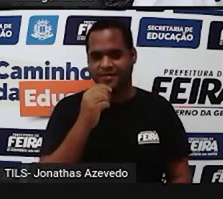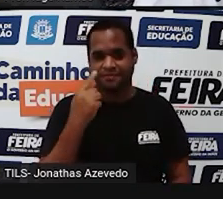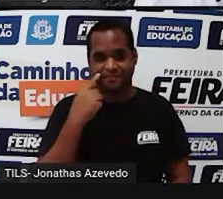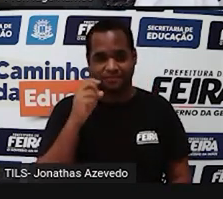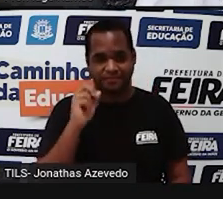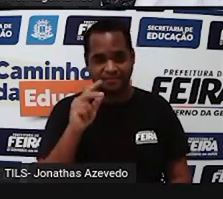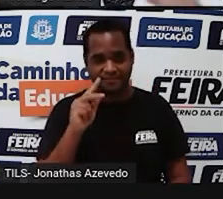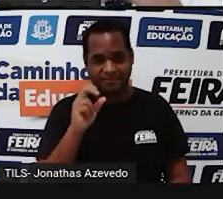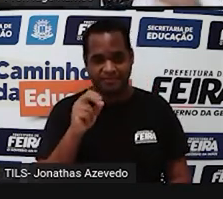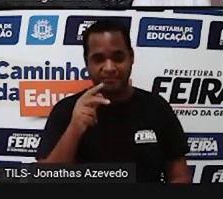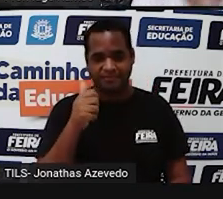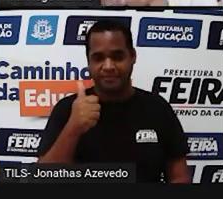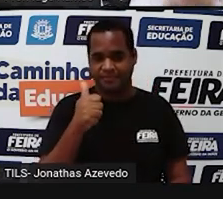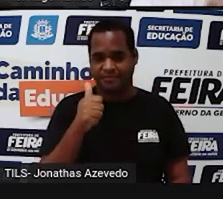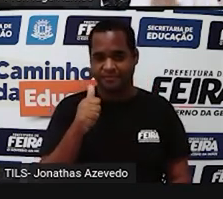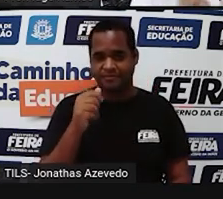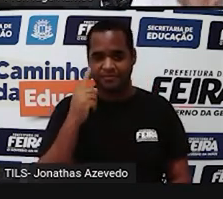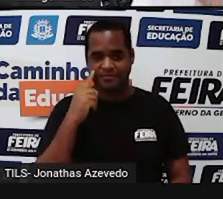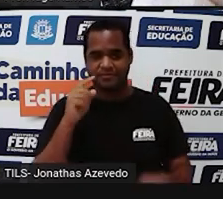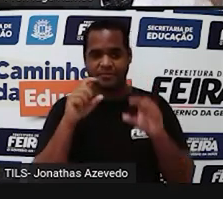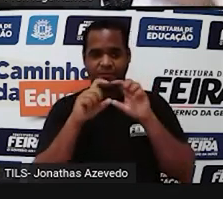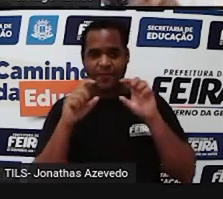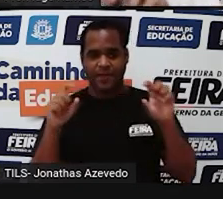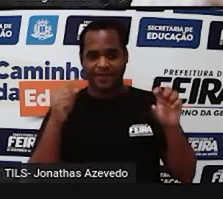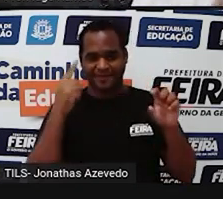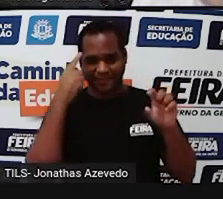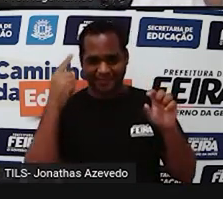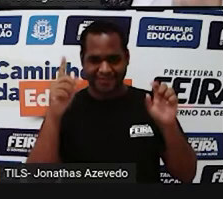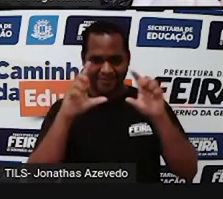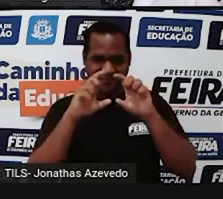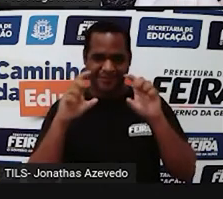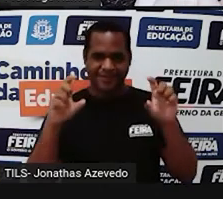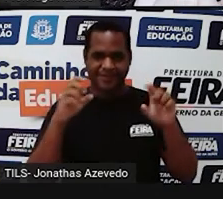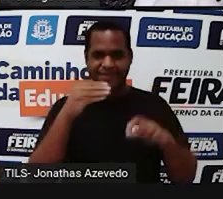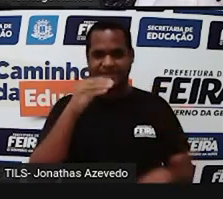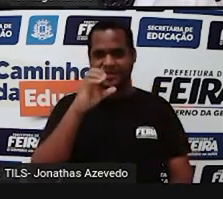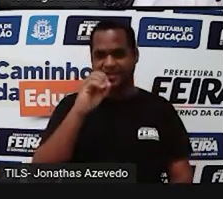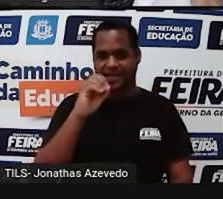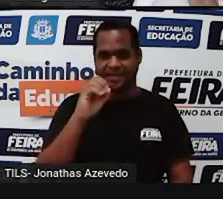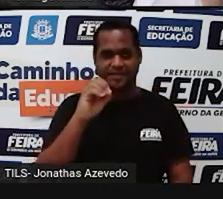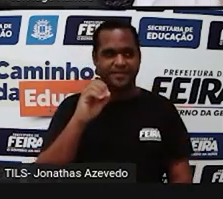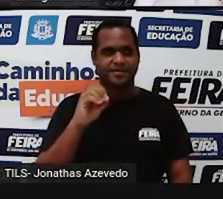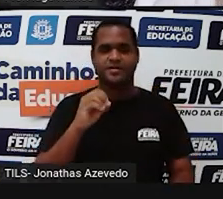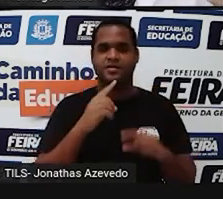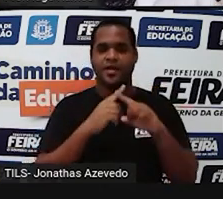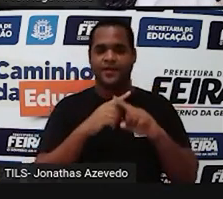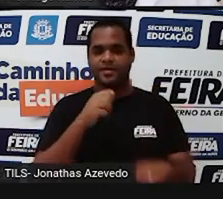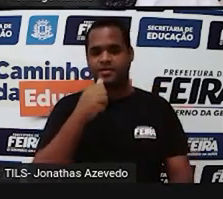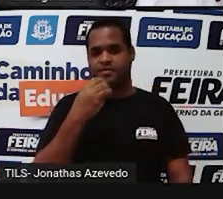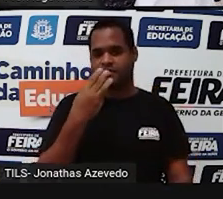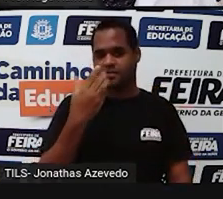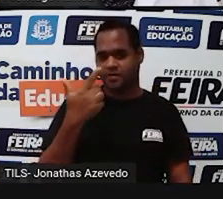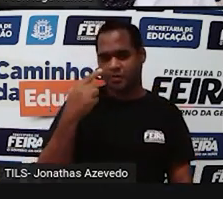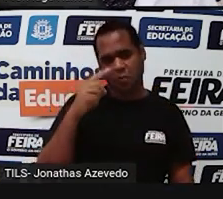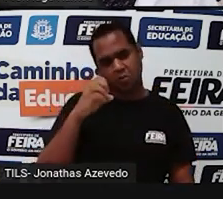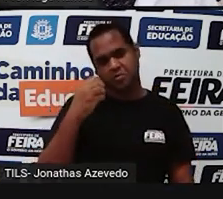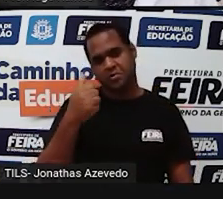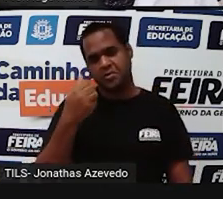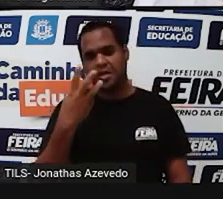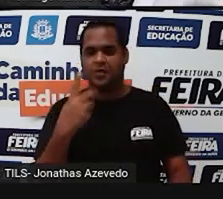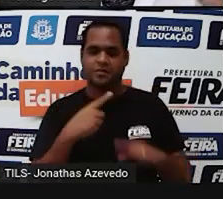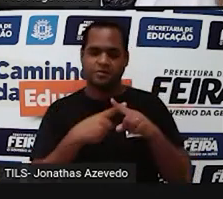bom? lá em cima. Ou seja, lá em cima vai ficar 10 vezes 132 ou 132 vezes 10